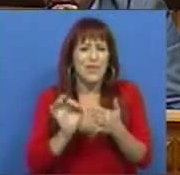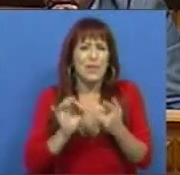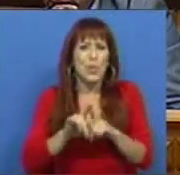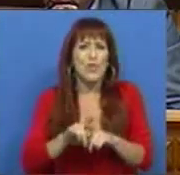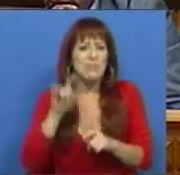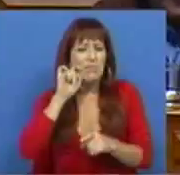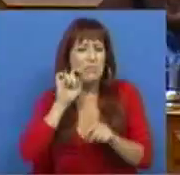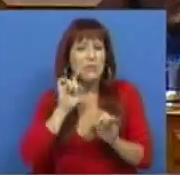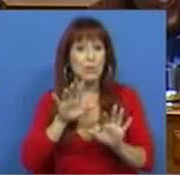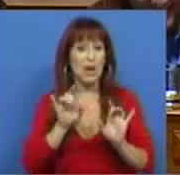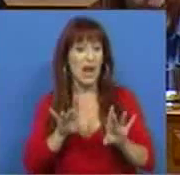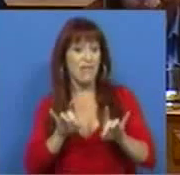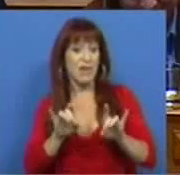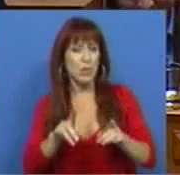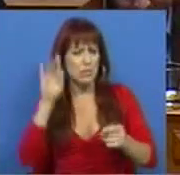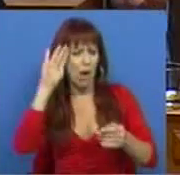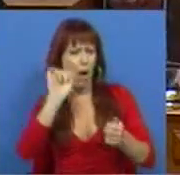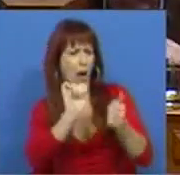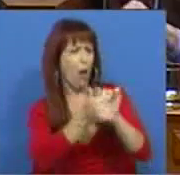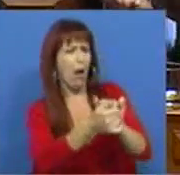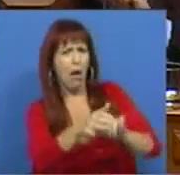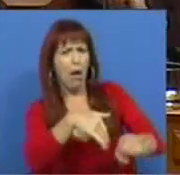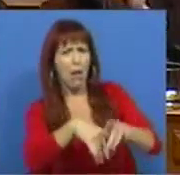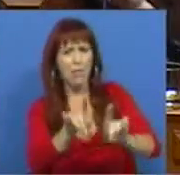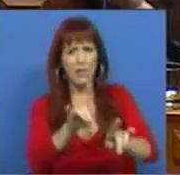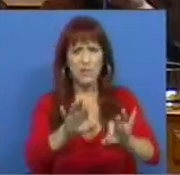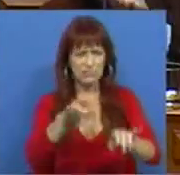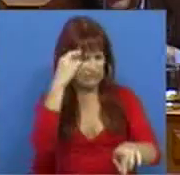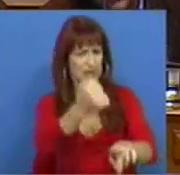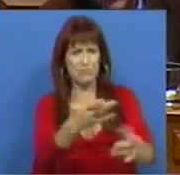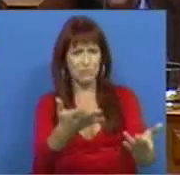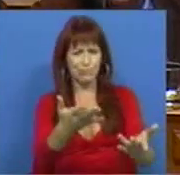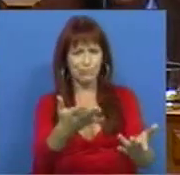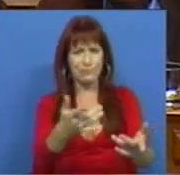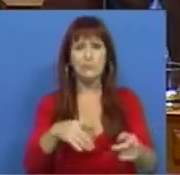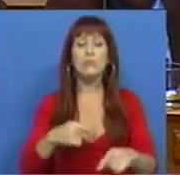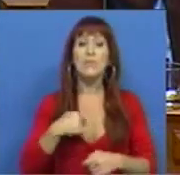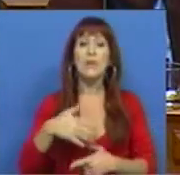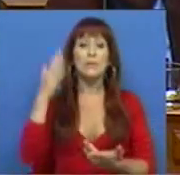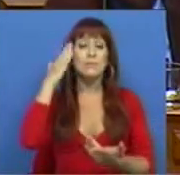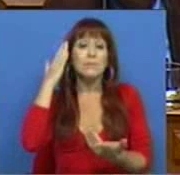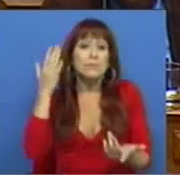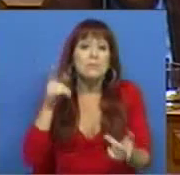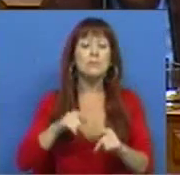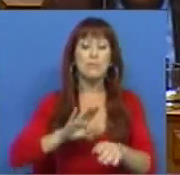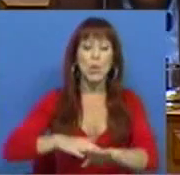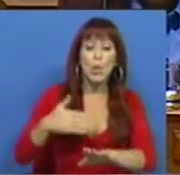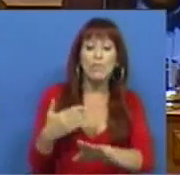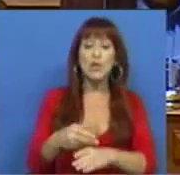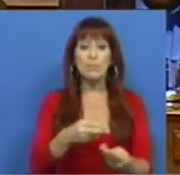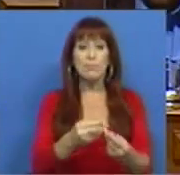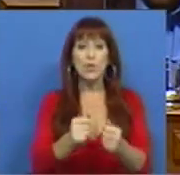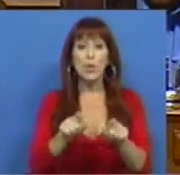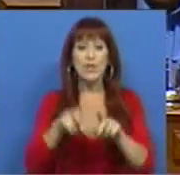preventivo nem dissuasor deste tipo de crimes. E entendemos que o reforço dos